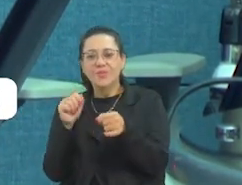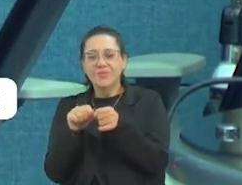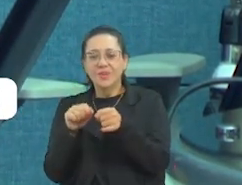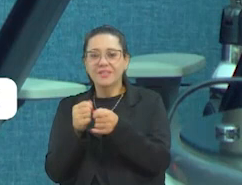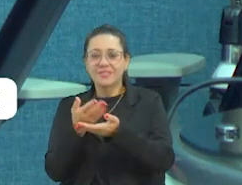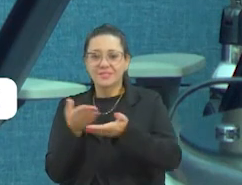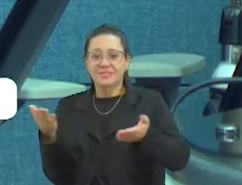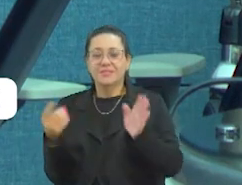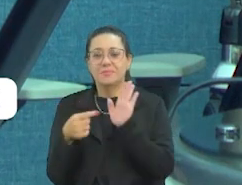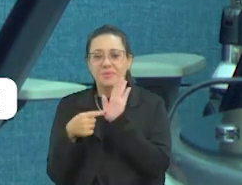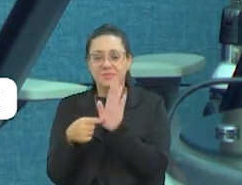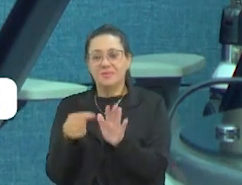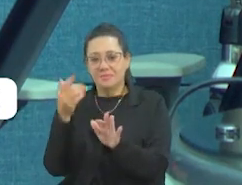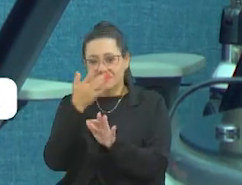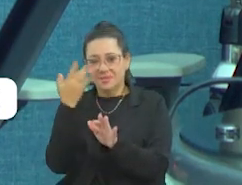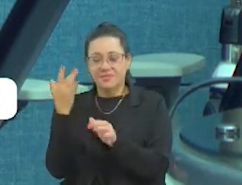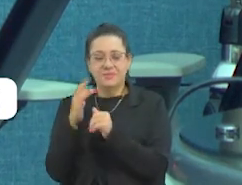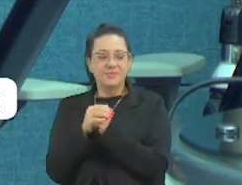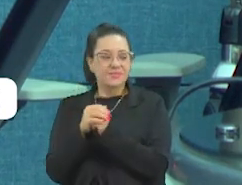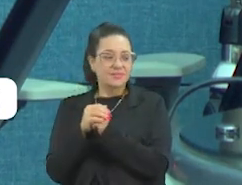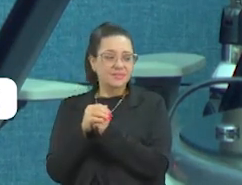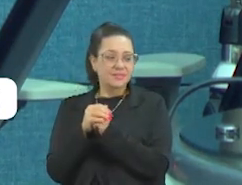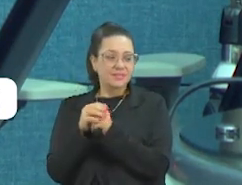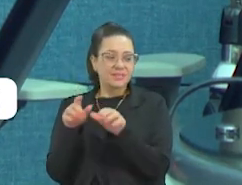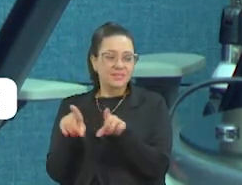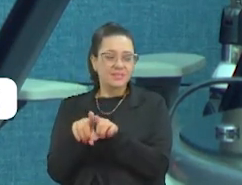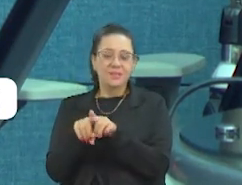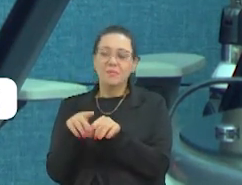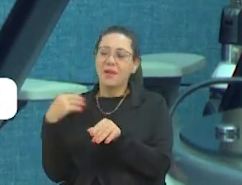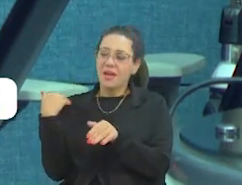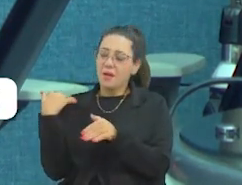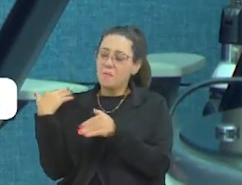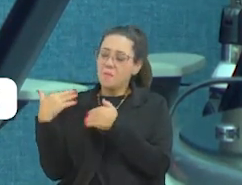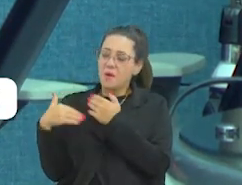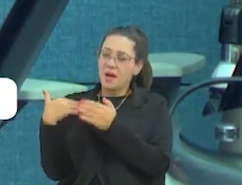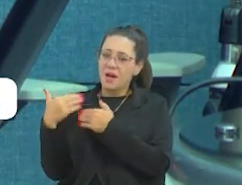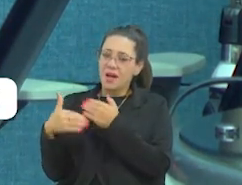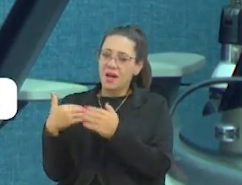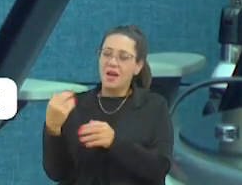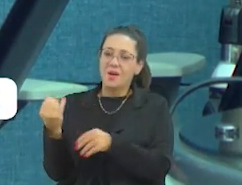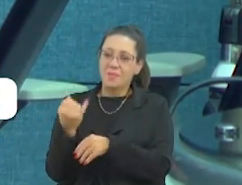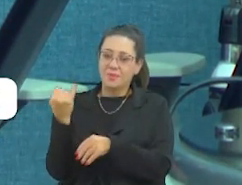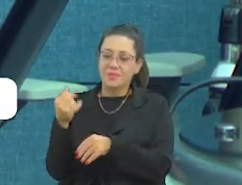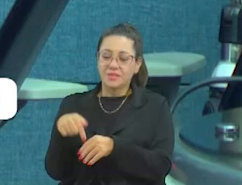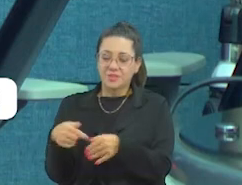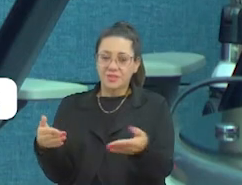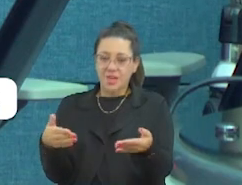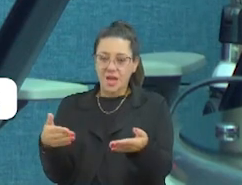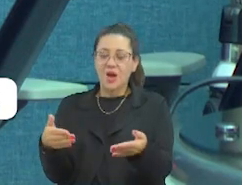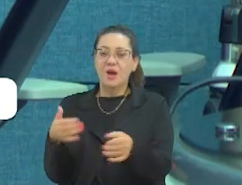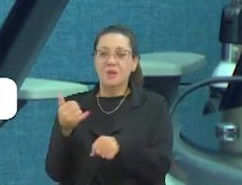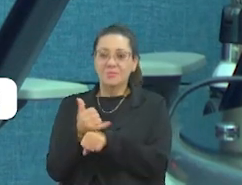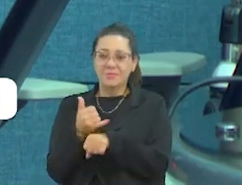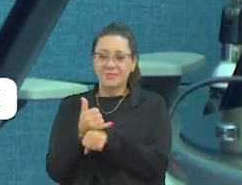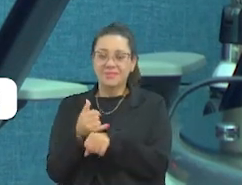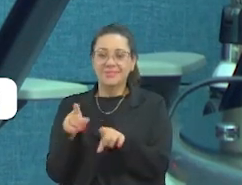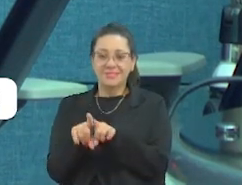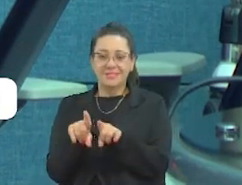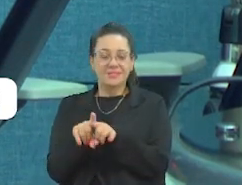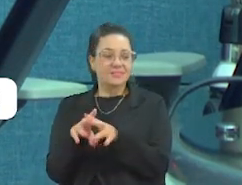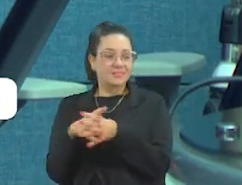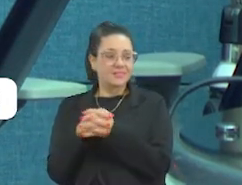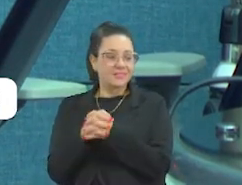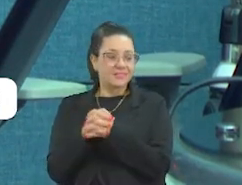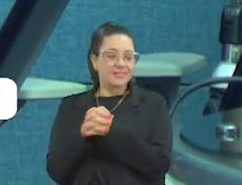a população. Então, esse trabalho de marketing que vem muito forte neste meu mandato, realmente até fechamos agora